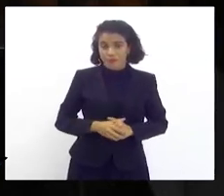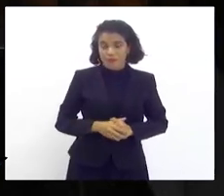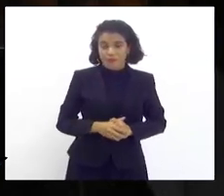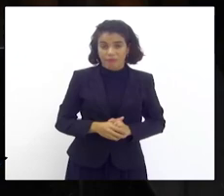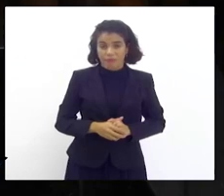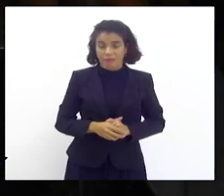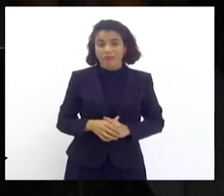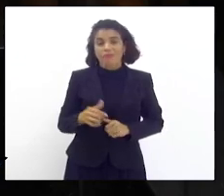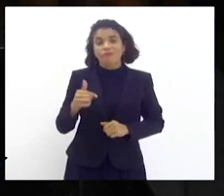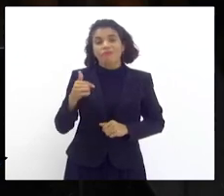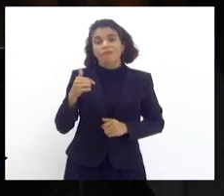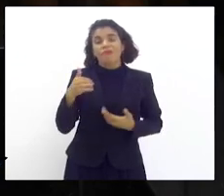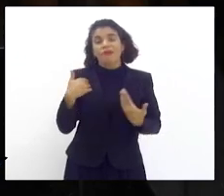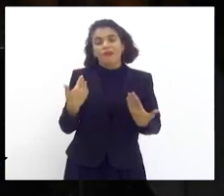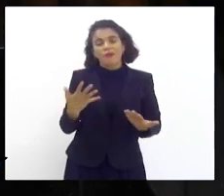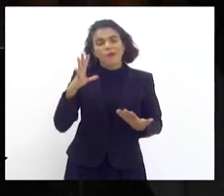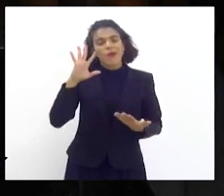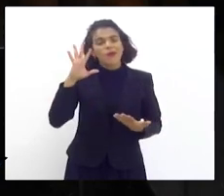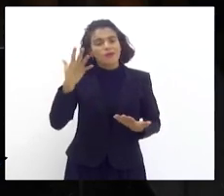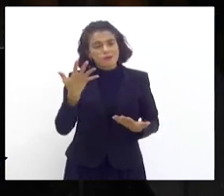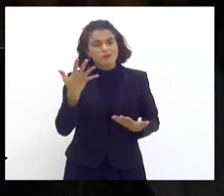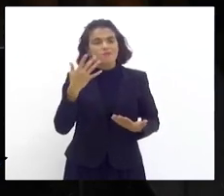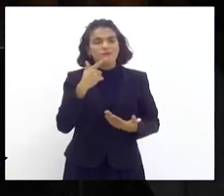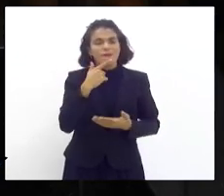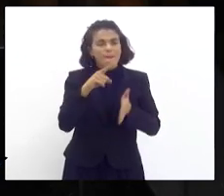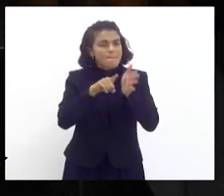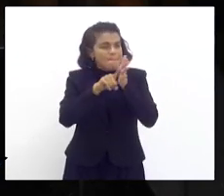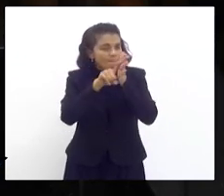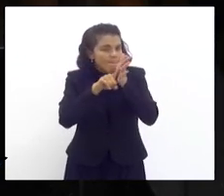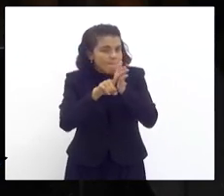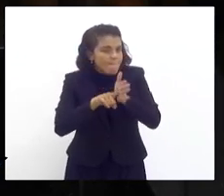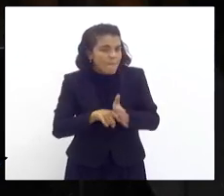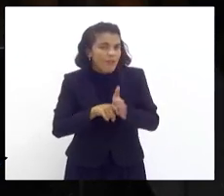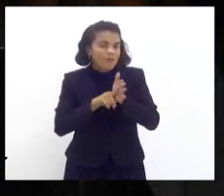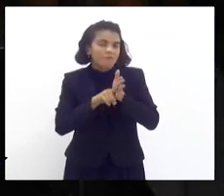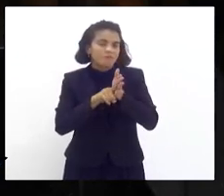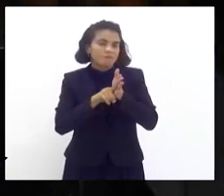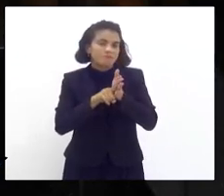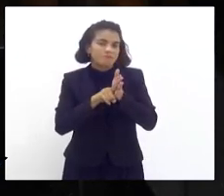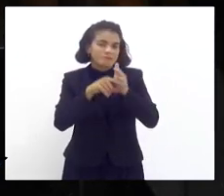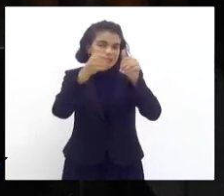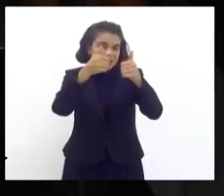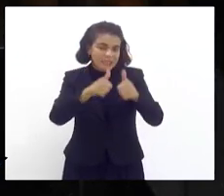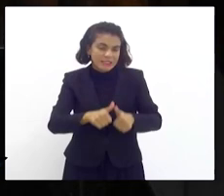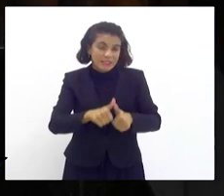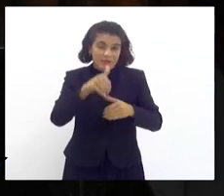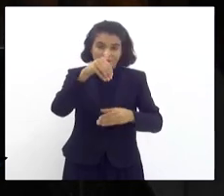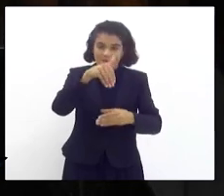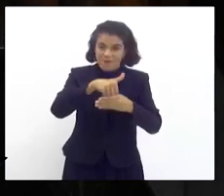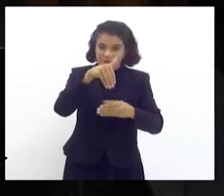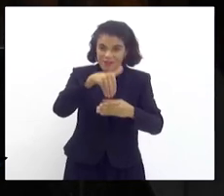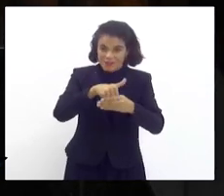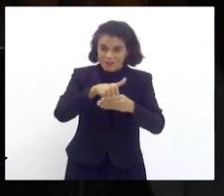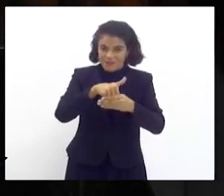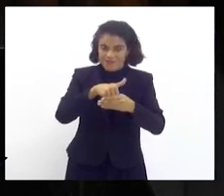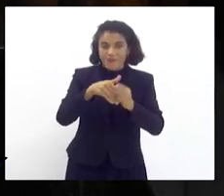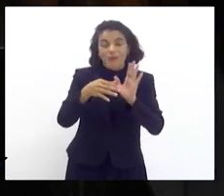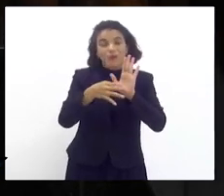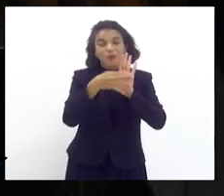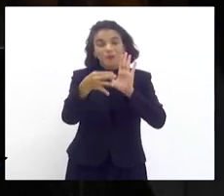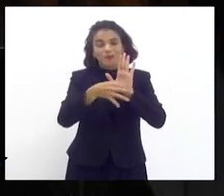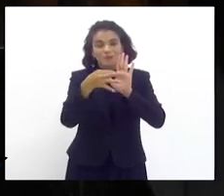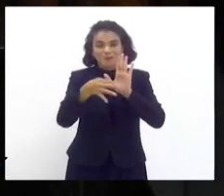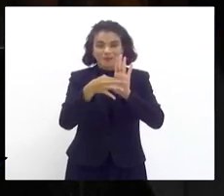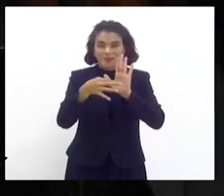Resolvi pedir verificação de votação no parecer do